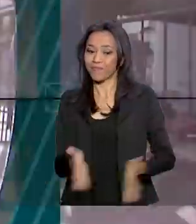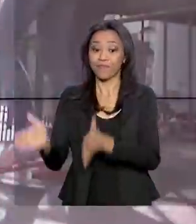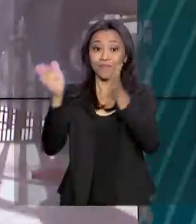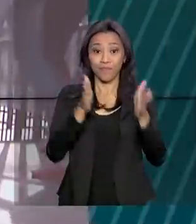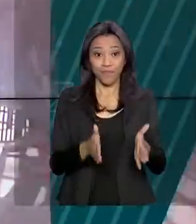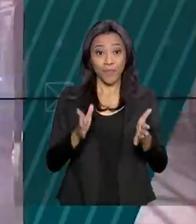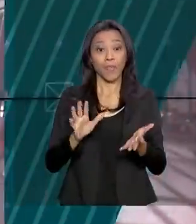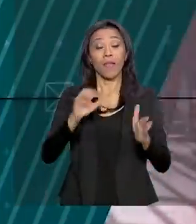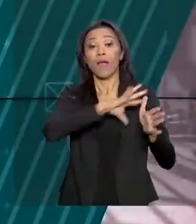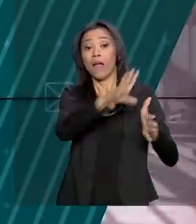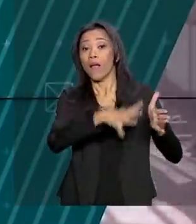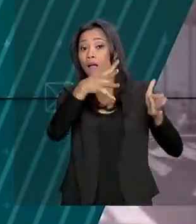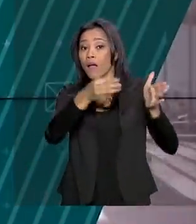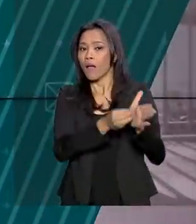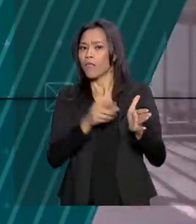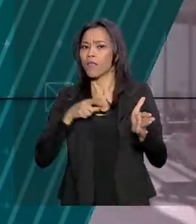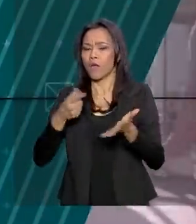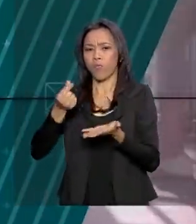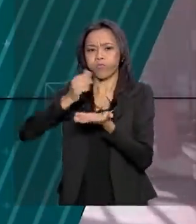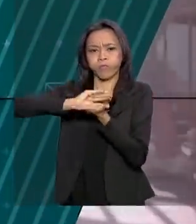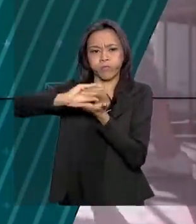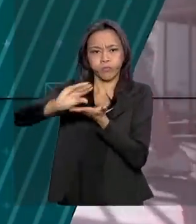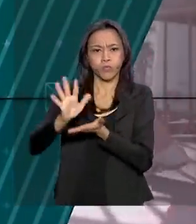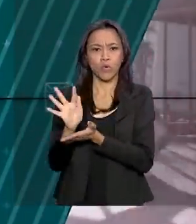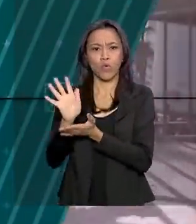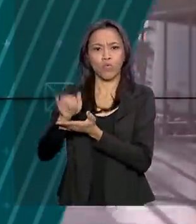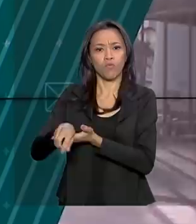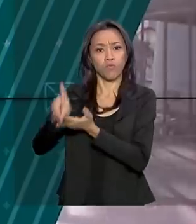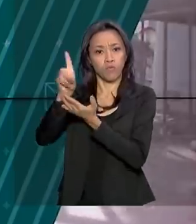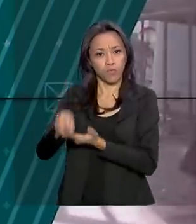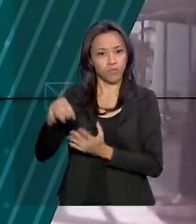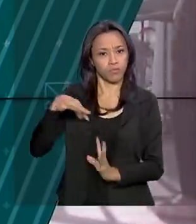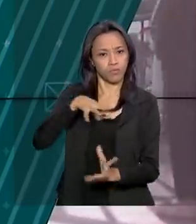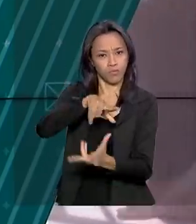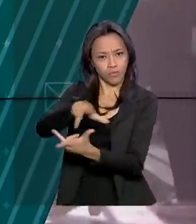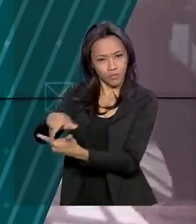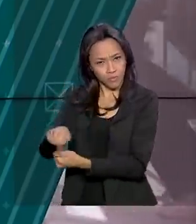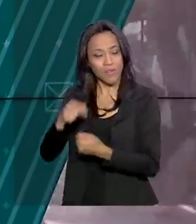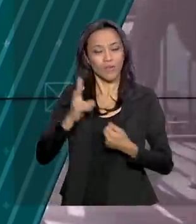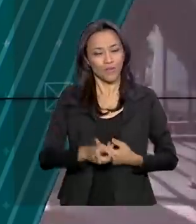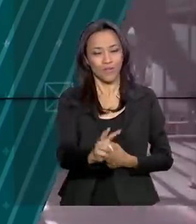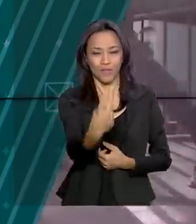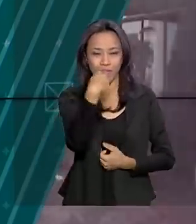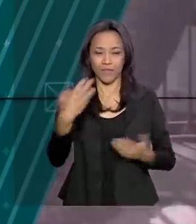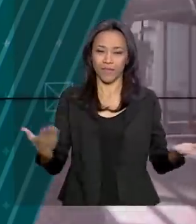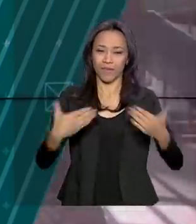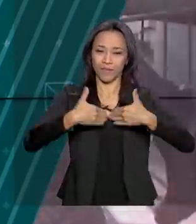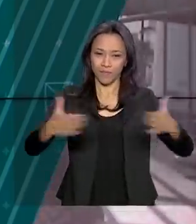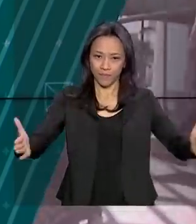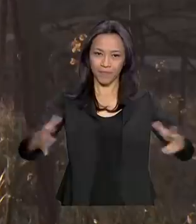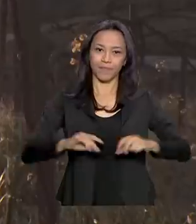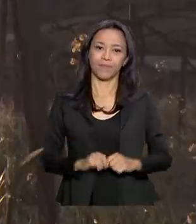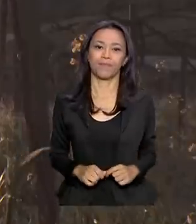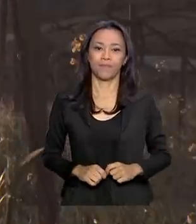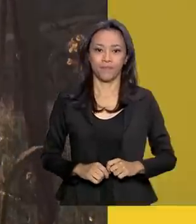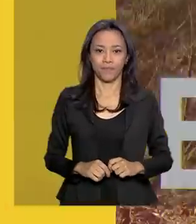Amazônia terá um novo fundo internacional de investimentos. Fique com a gente, o Brasil em Dia já está no ar.